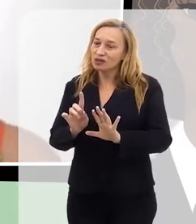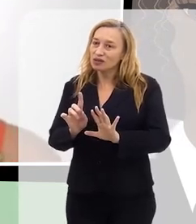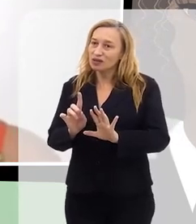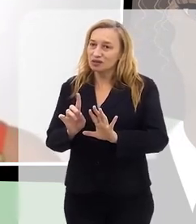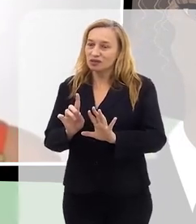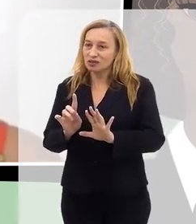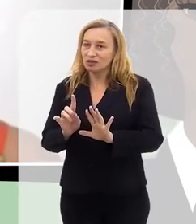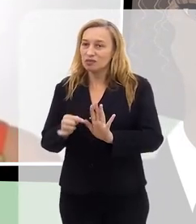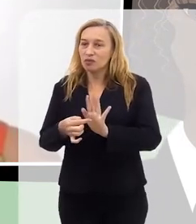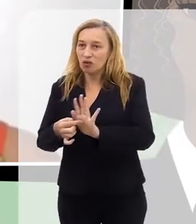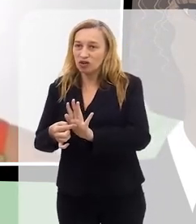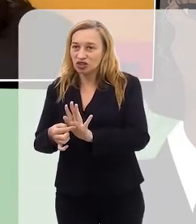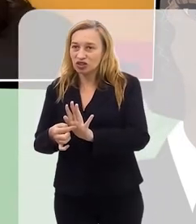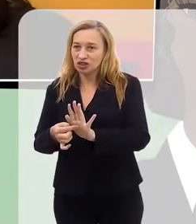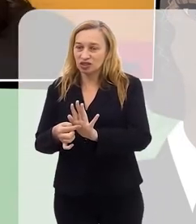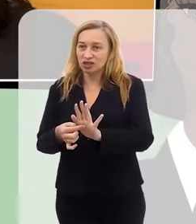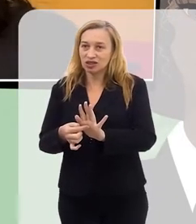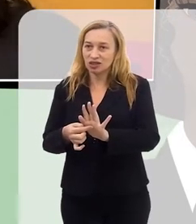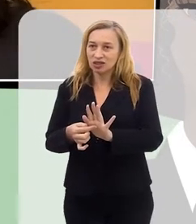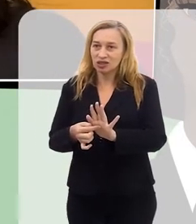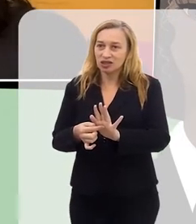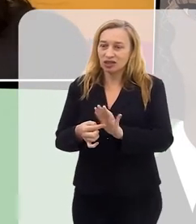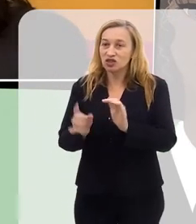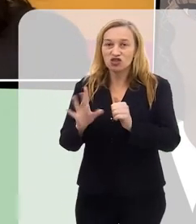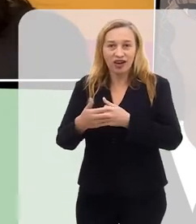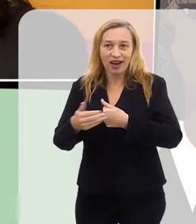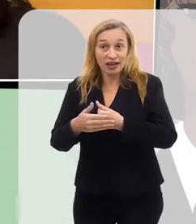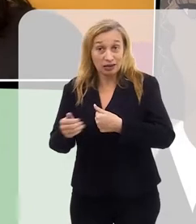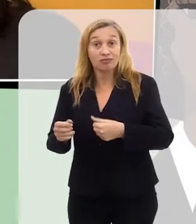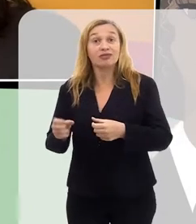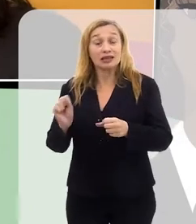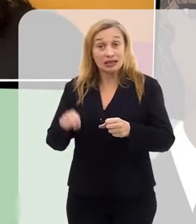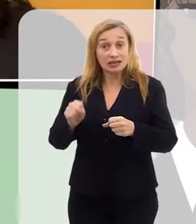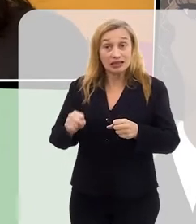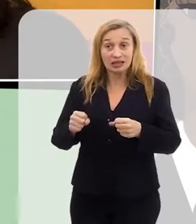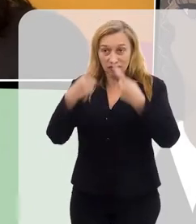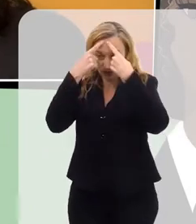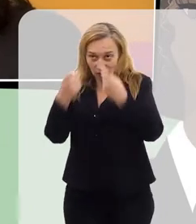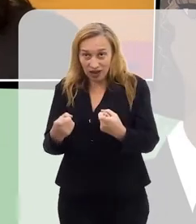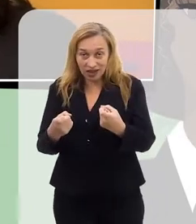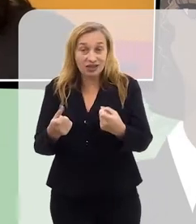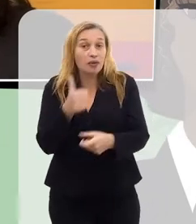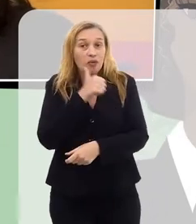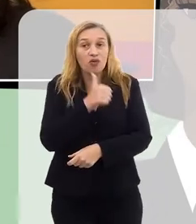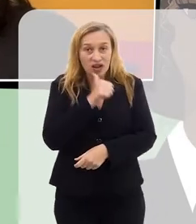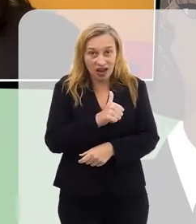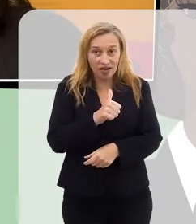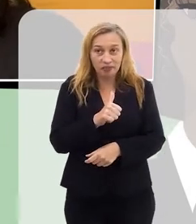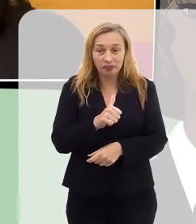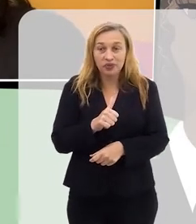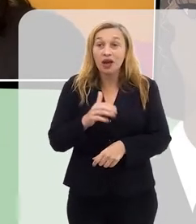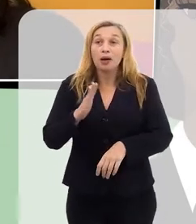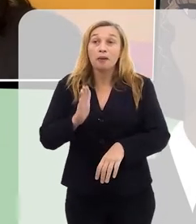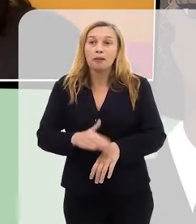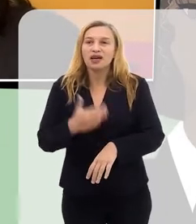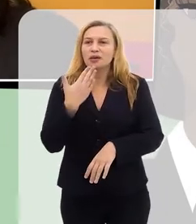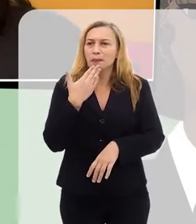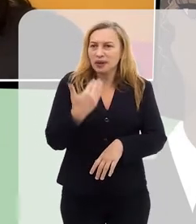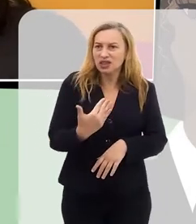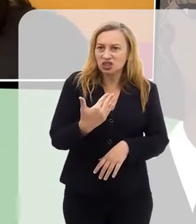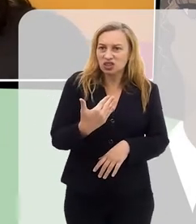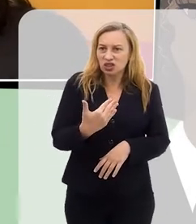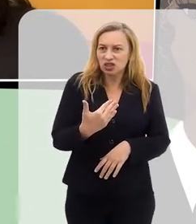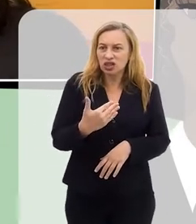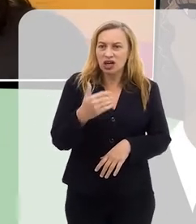aquela mulher está sofrendo, né? Porque a gente sabe que, realmente, as mulheres negras são as mulheres que mais sofrem violência, né? São as mulheres que têm mais pedido de